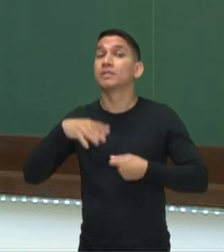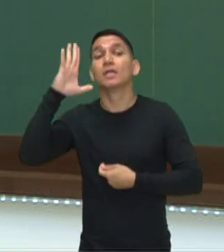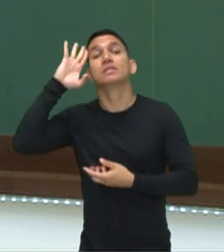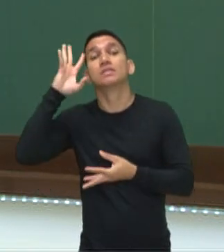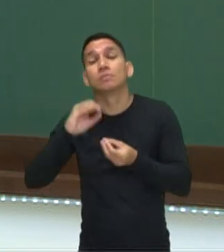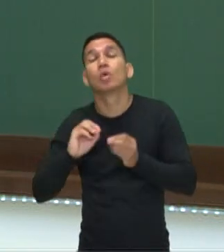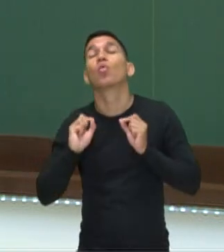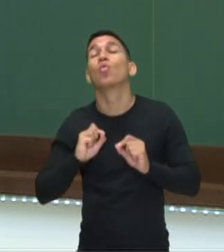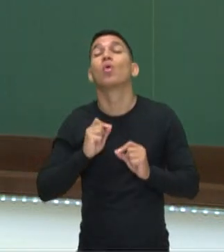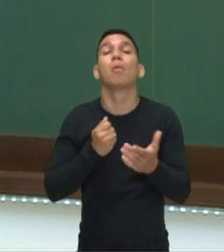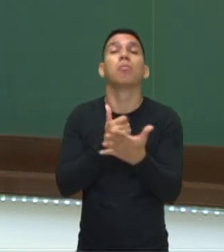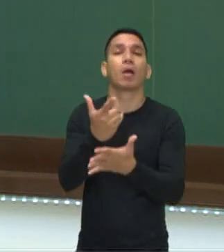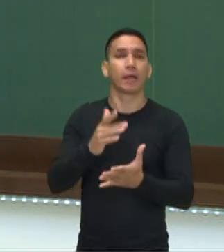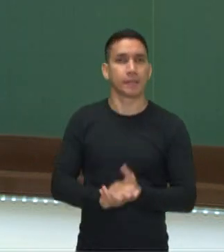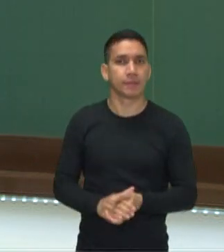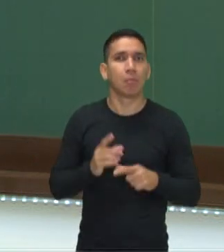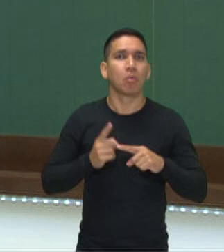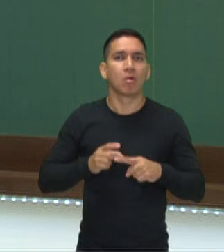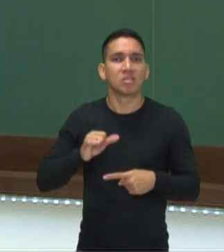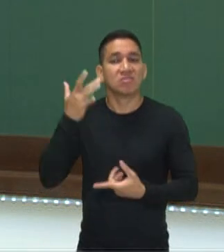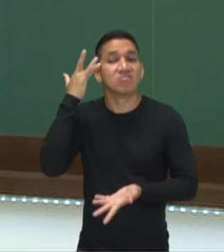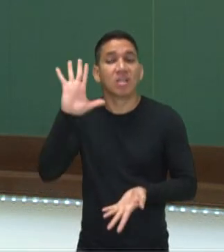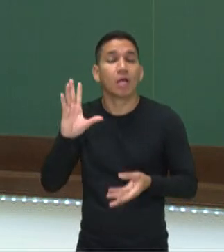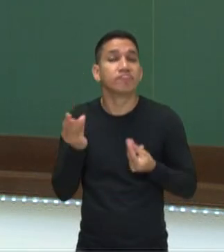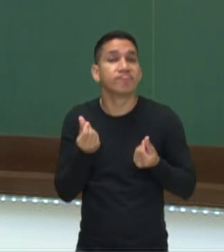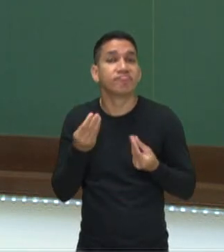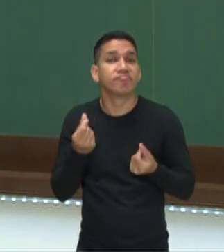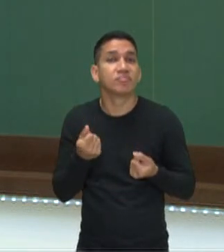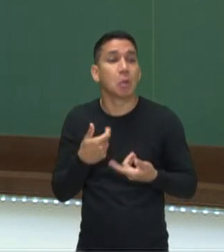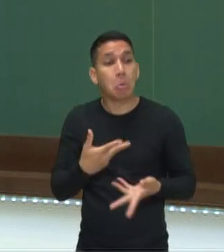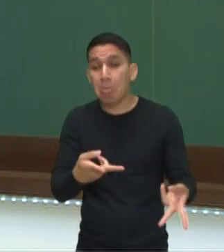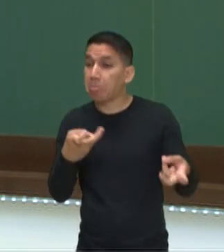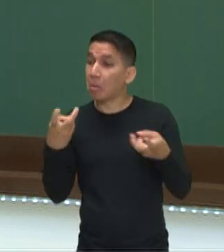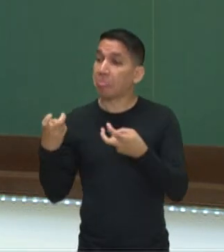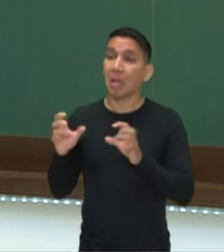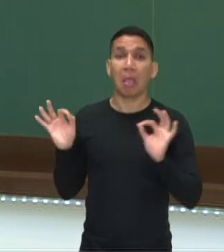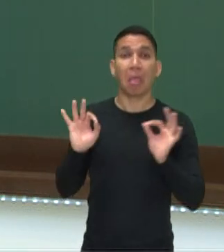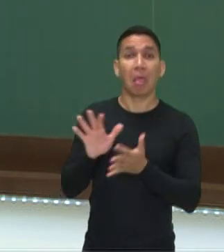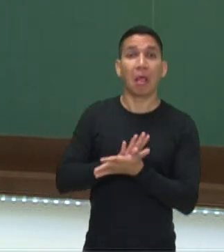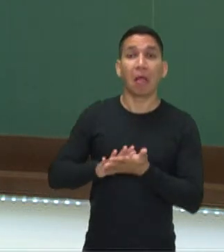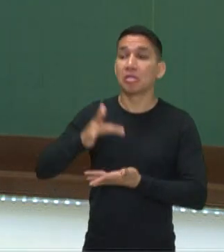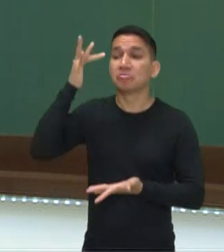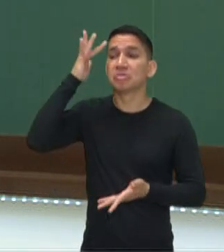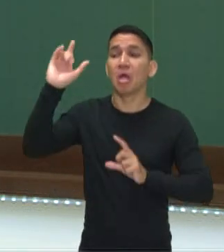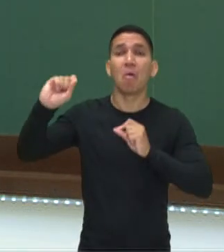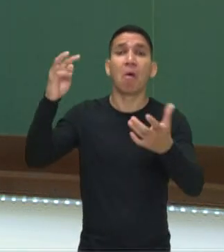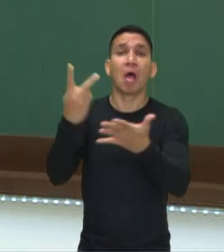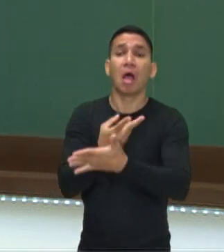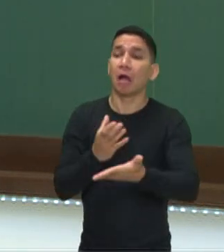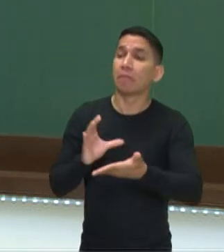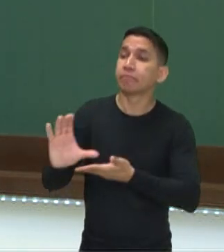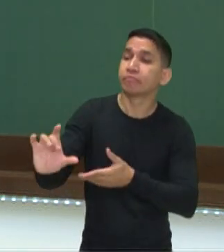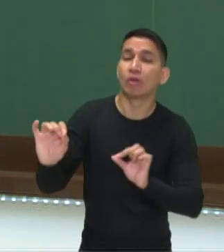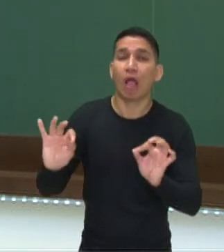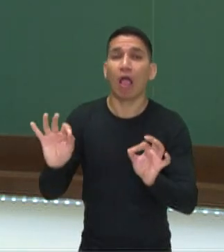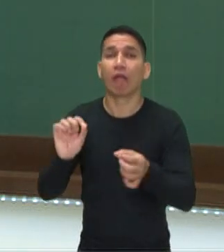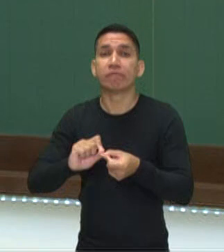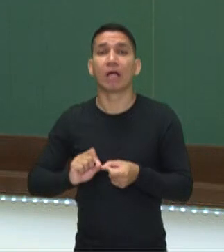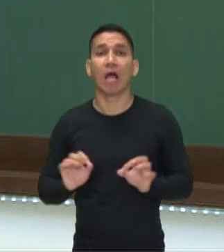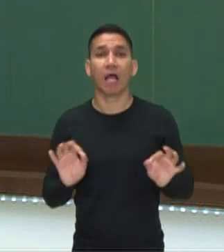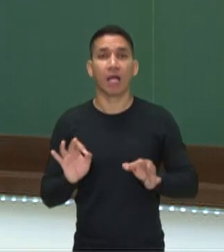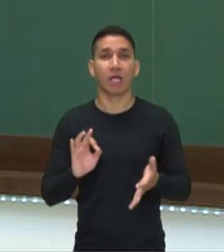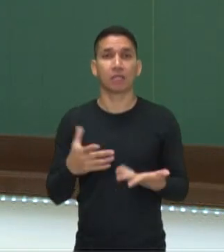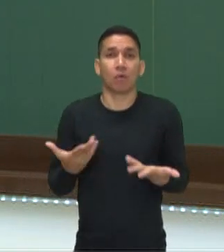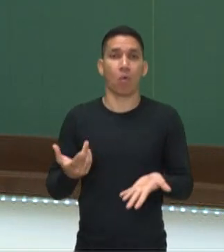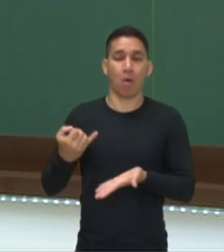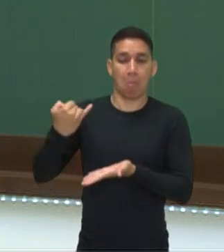que a gente está pagando, porque senão o que que acontece? Você não tem ideia do que vai acontecendo e quanto que